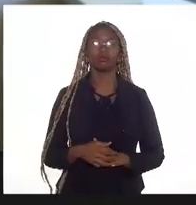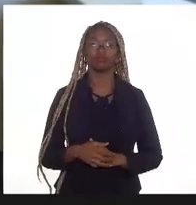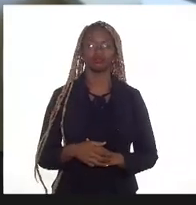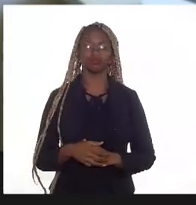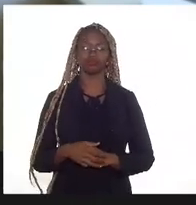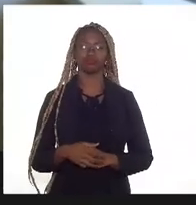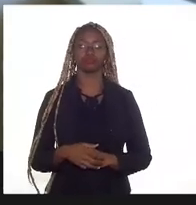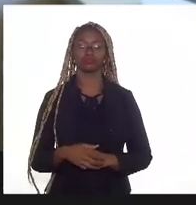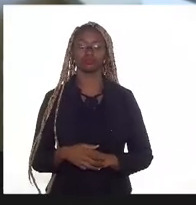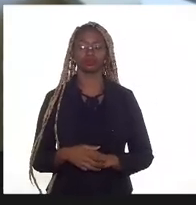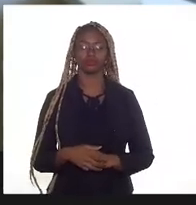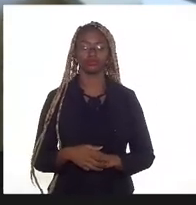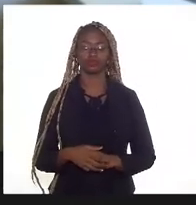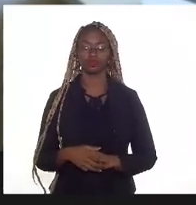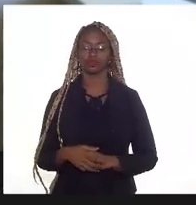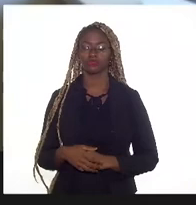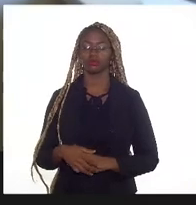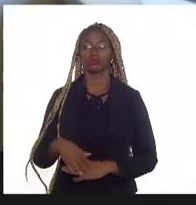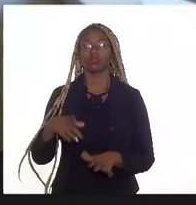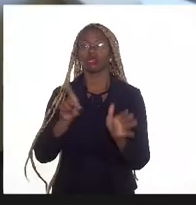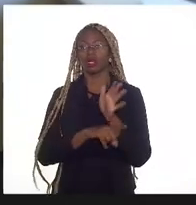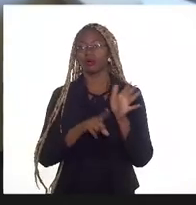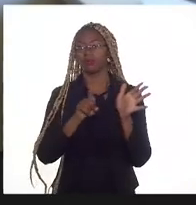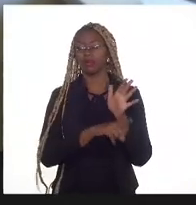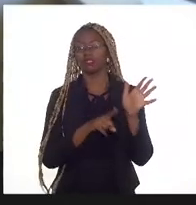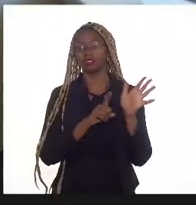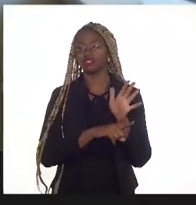fazendo, abate do cálculo das PRs,